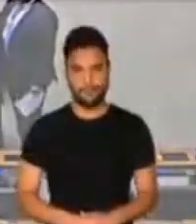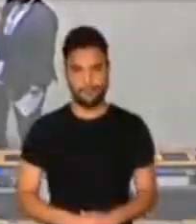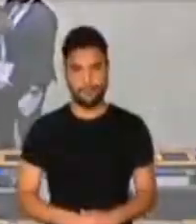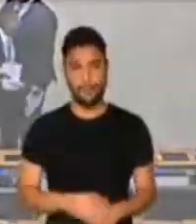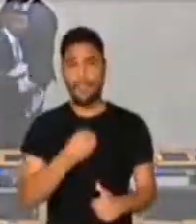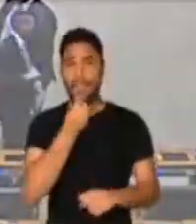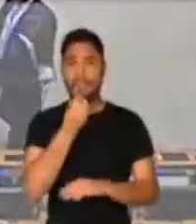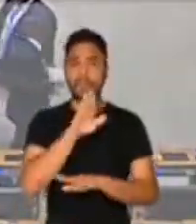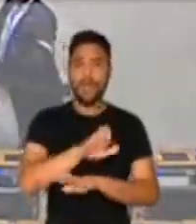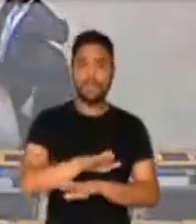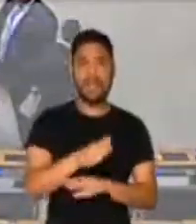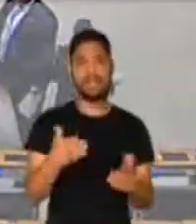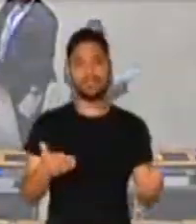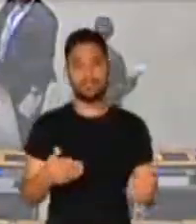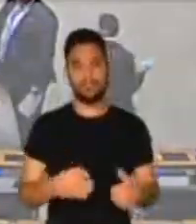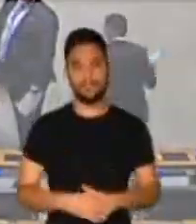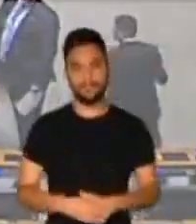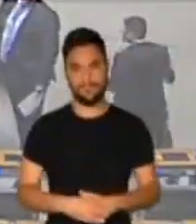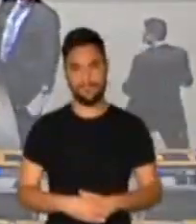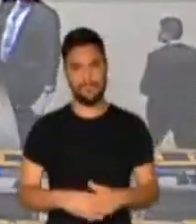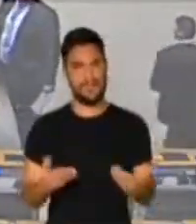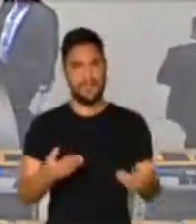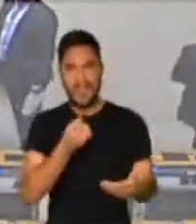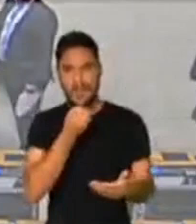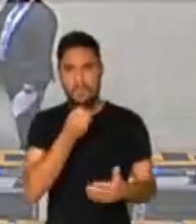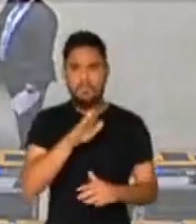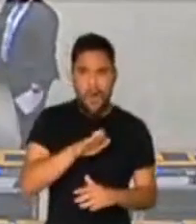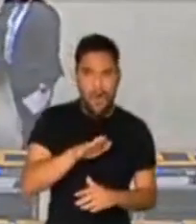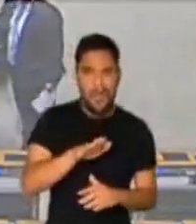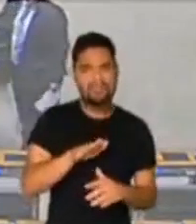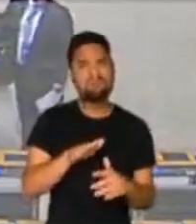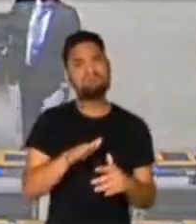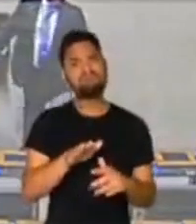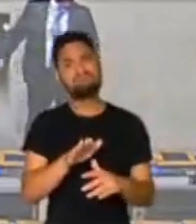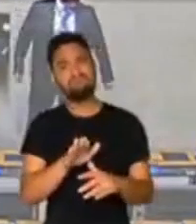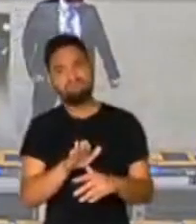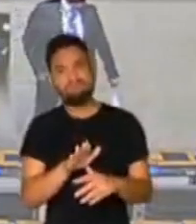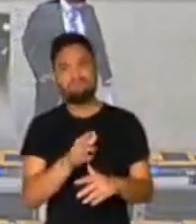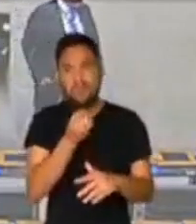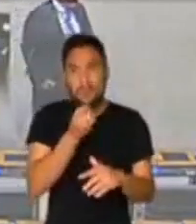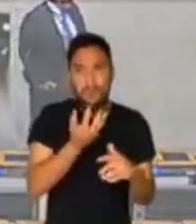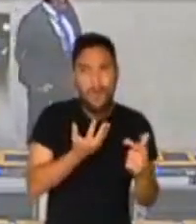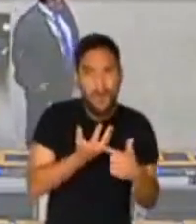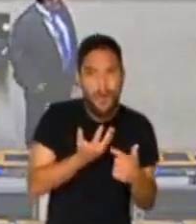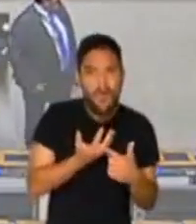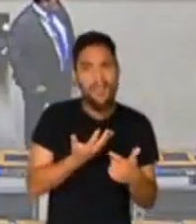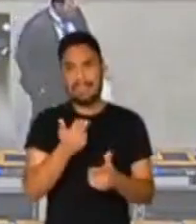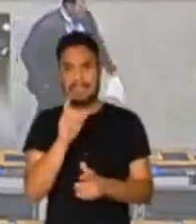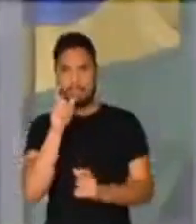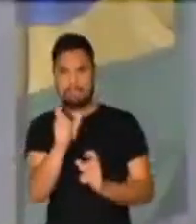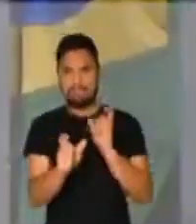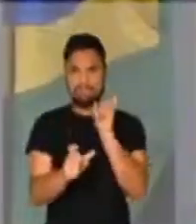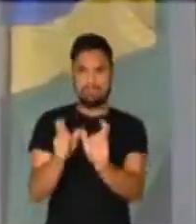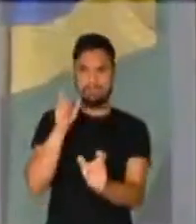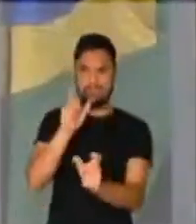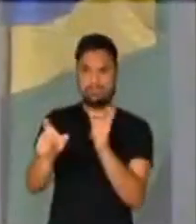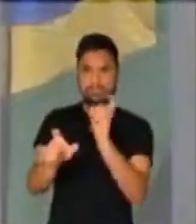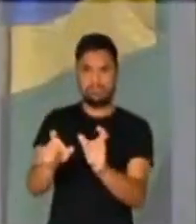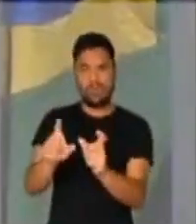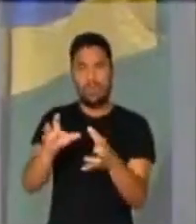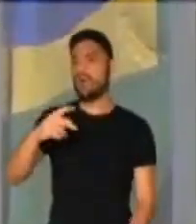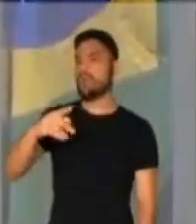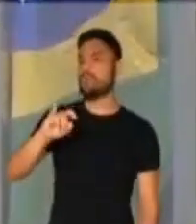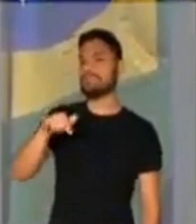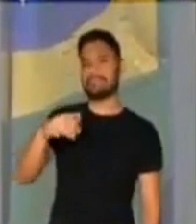Boa tarde, senhores. Não tão boa tarde diante de ofensas como essa vindo da